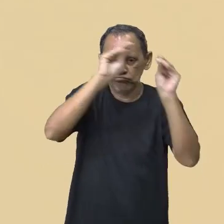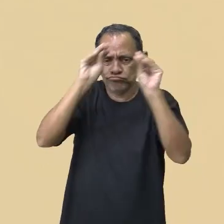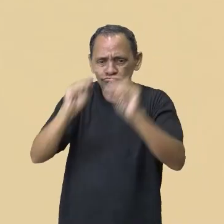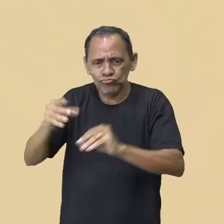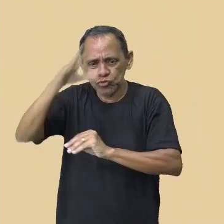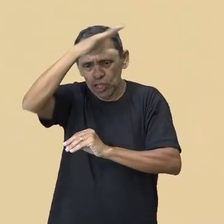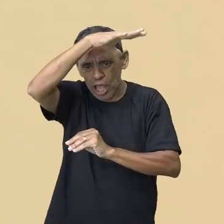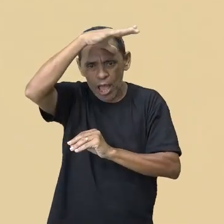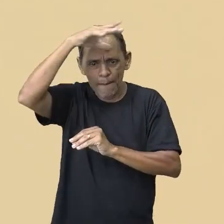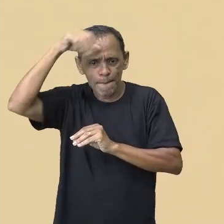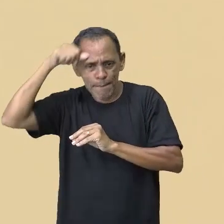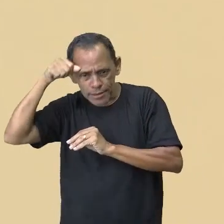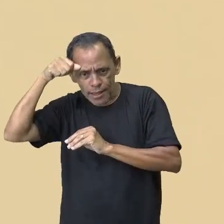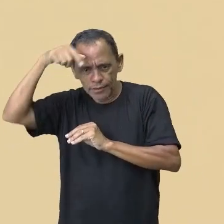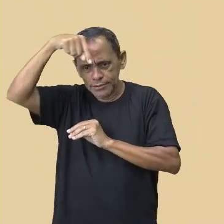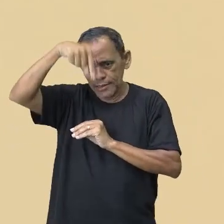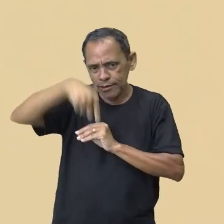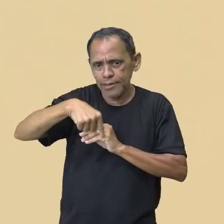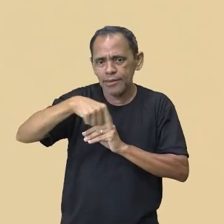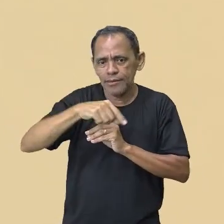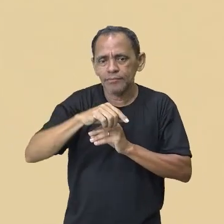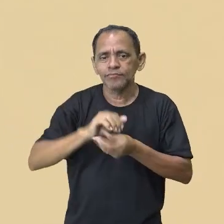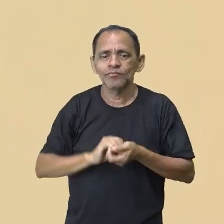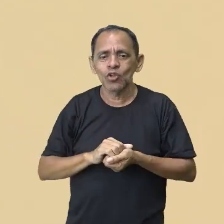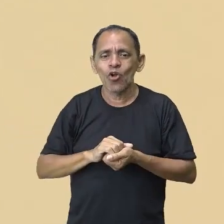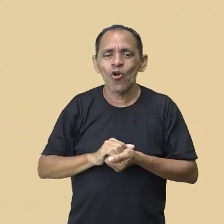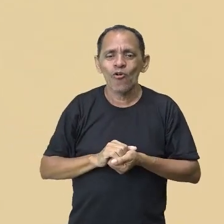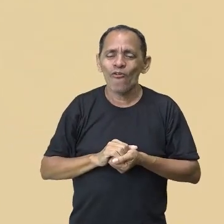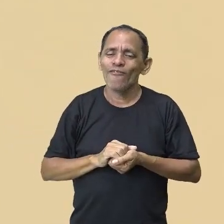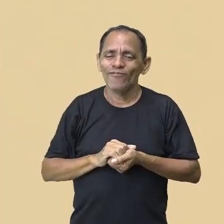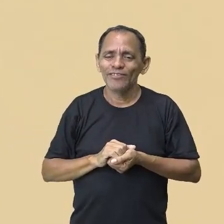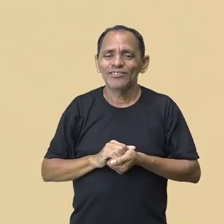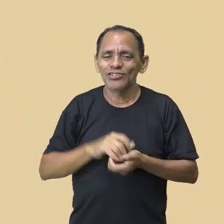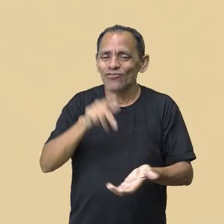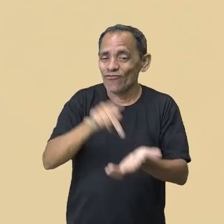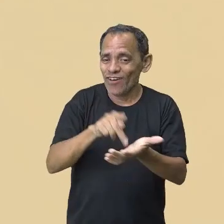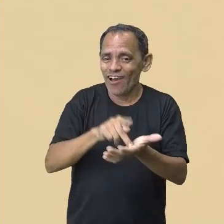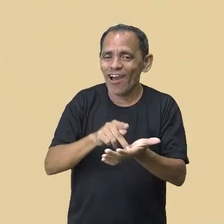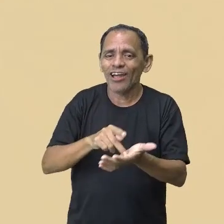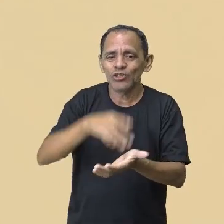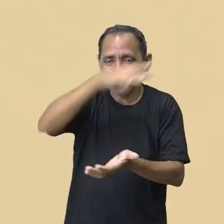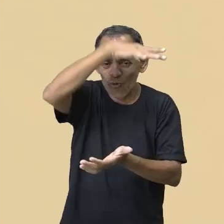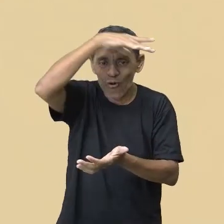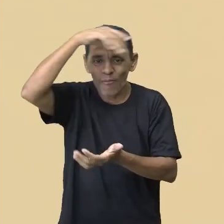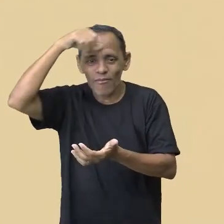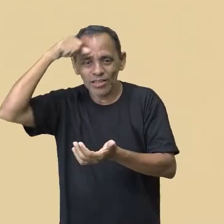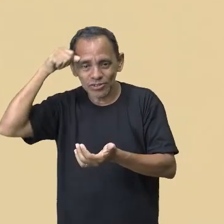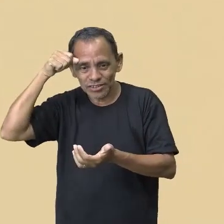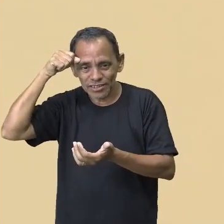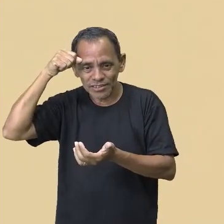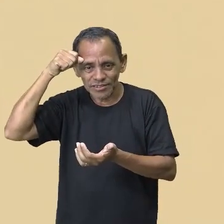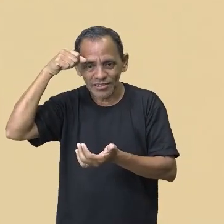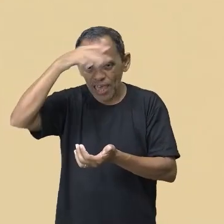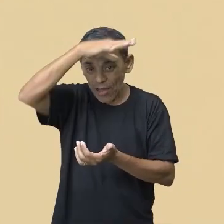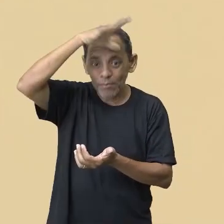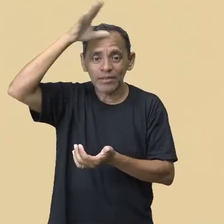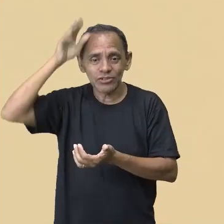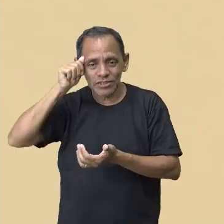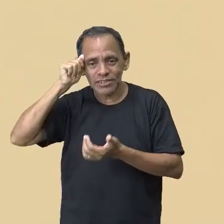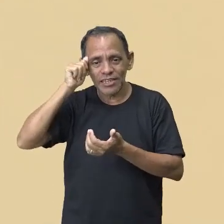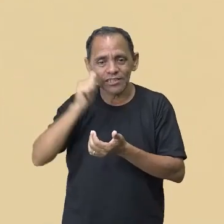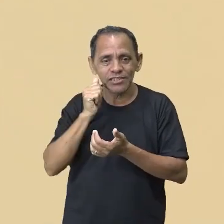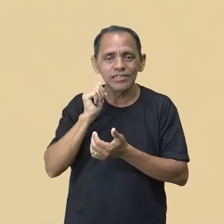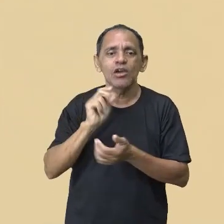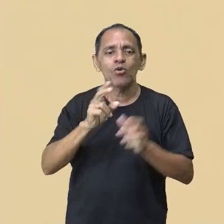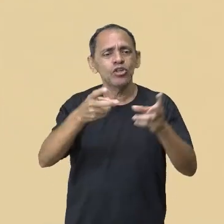chiado, que é próprio nosso, que é até acentuado quando a gente olha ali para o Pará, olha um pouco para as outras